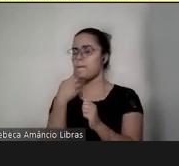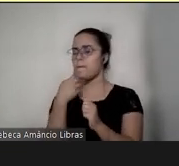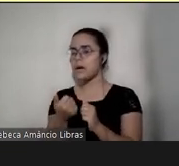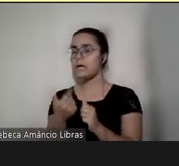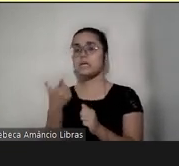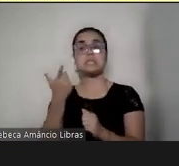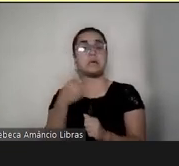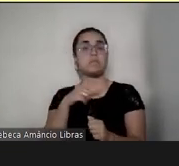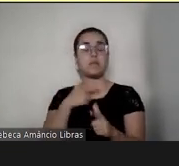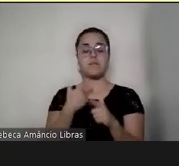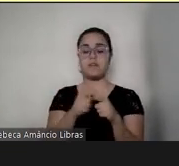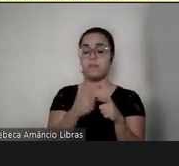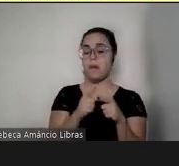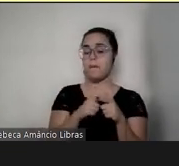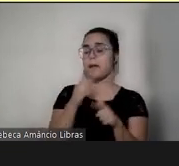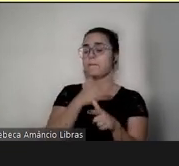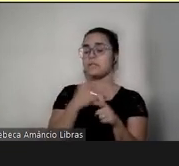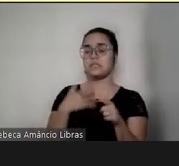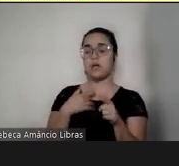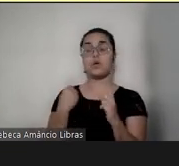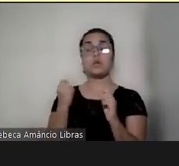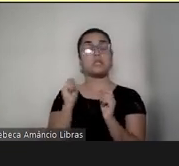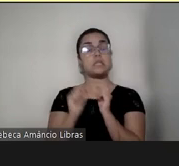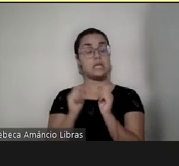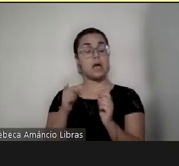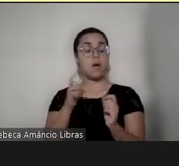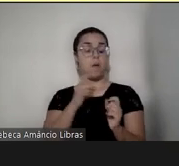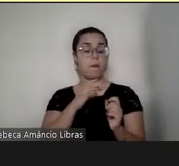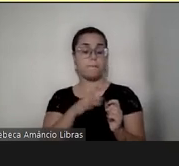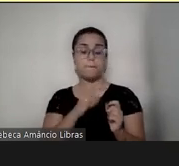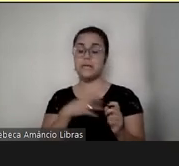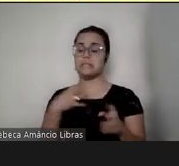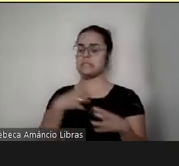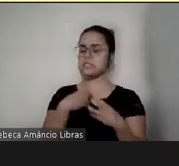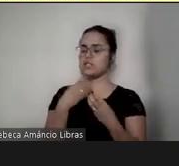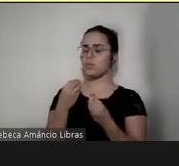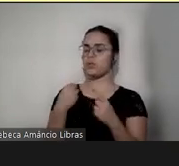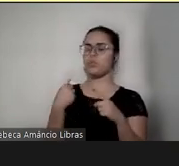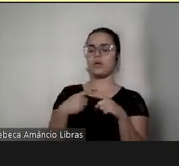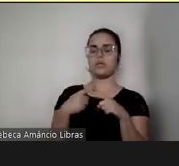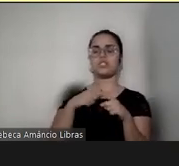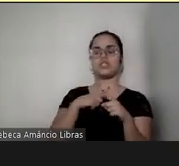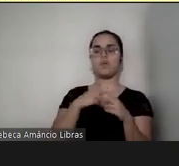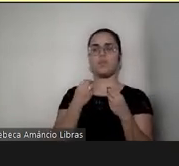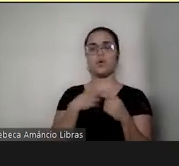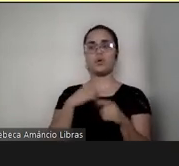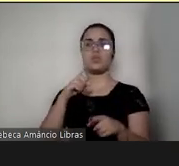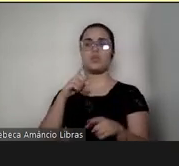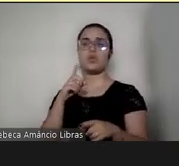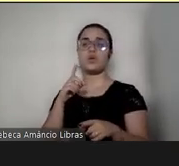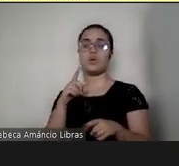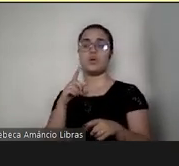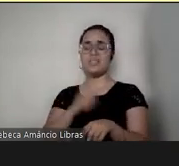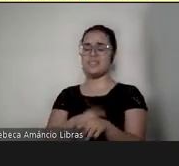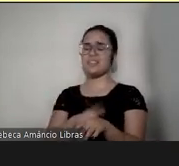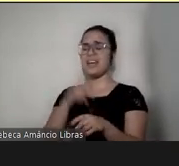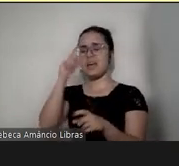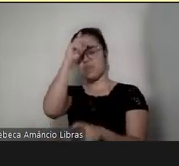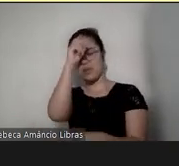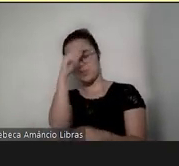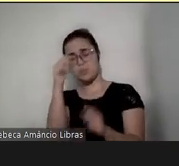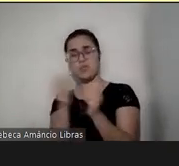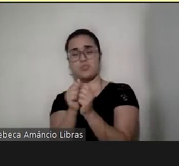saúde, que era um medo que eu tinha em relação a isso, porque eu tinha passado muito tempo em hospital com a Elisa, tinha medo de ter